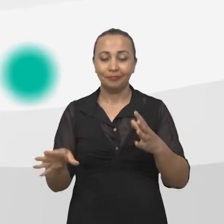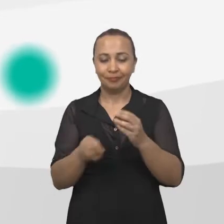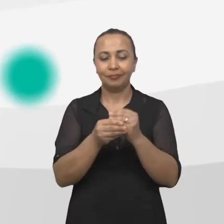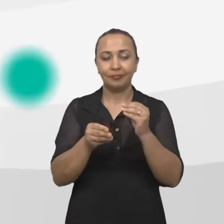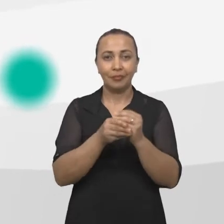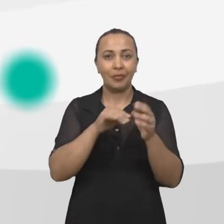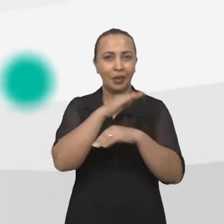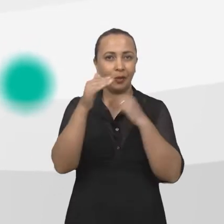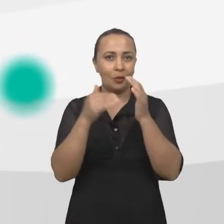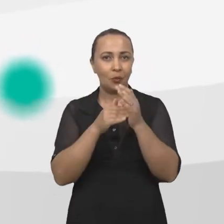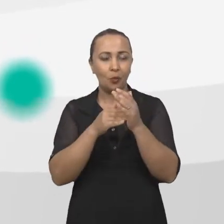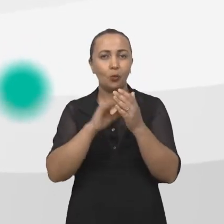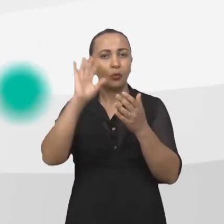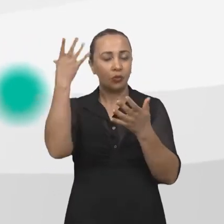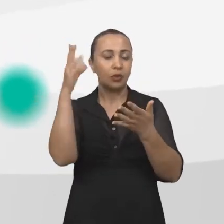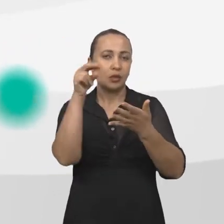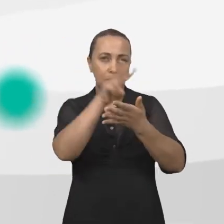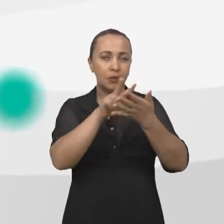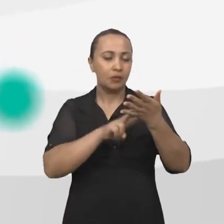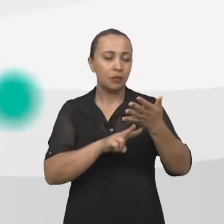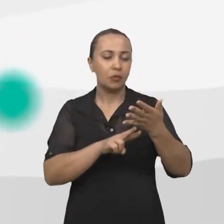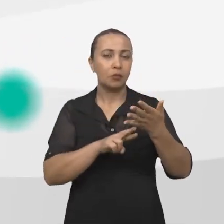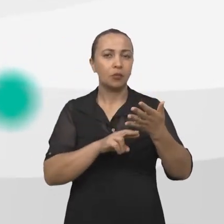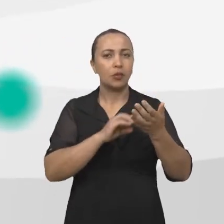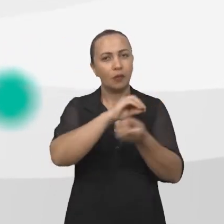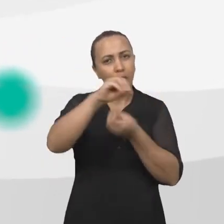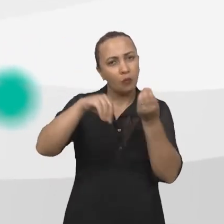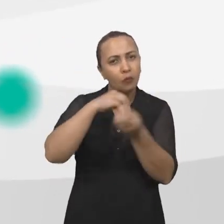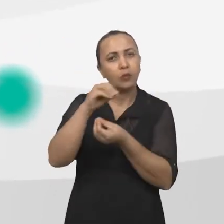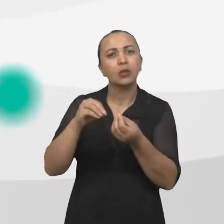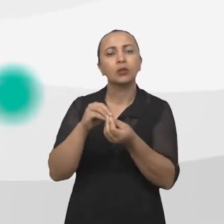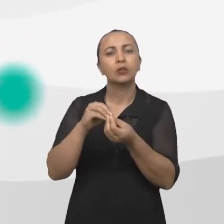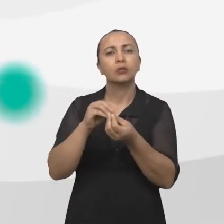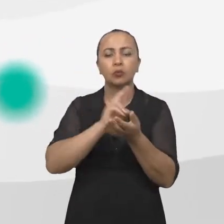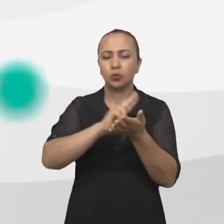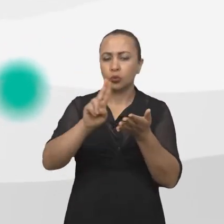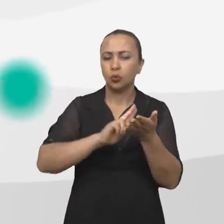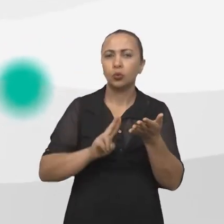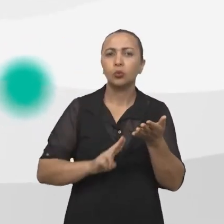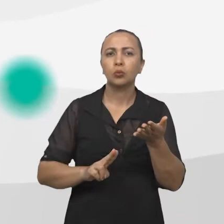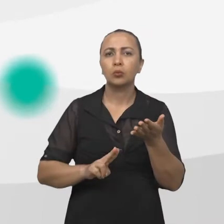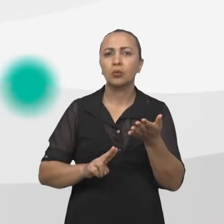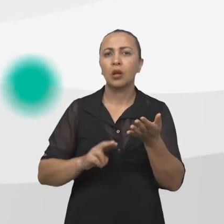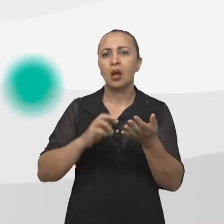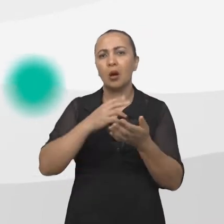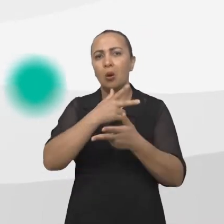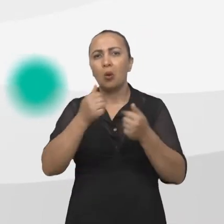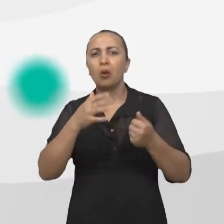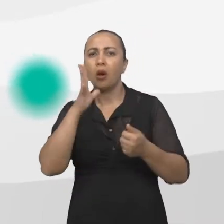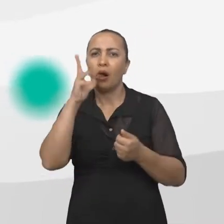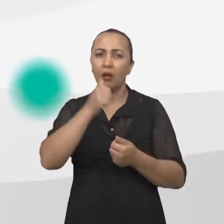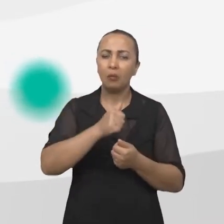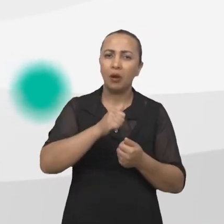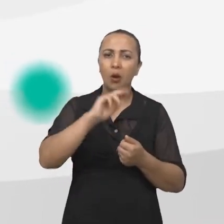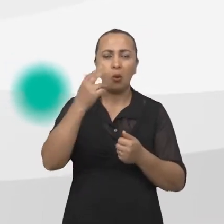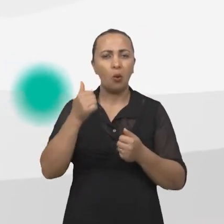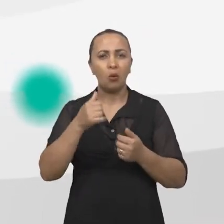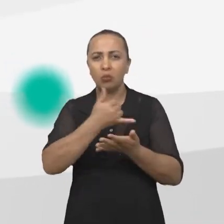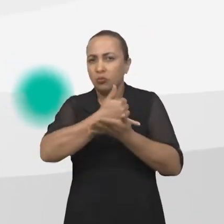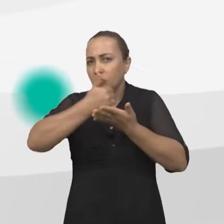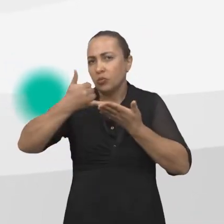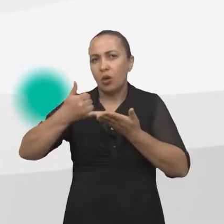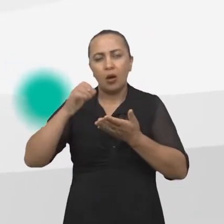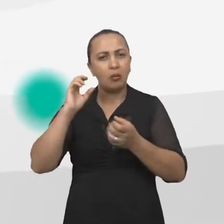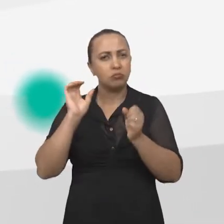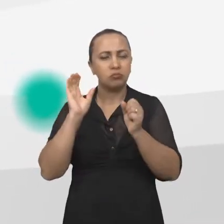todos os elementos de uma ocorrência policial, sejam envolvidos, sejam itens furtados, sejam drogas apreendidas,